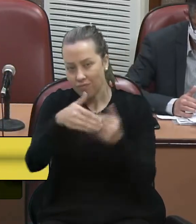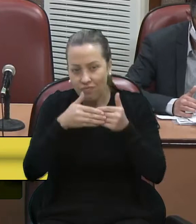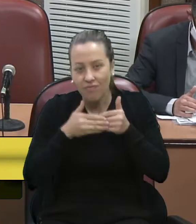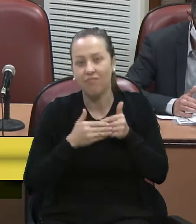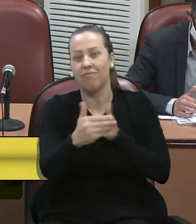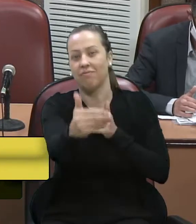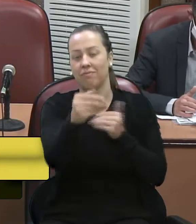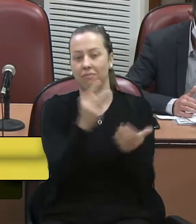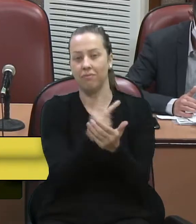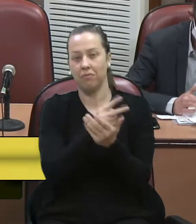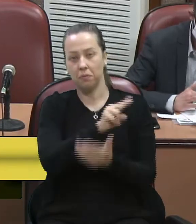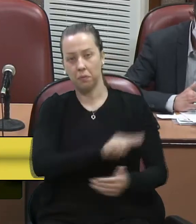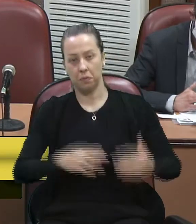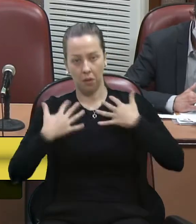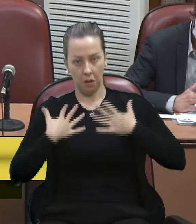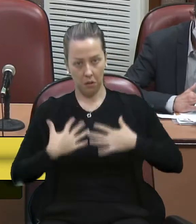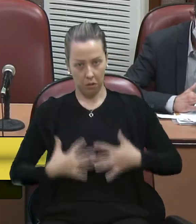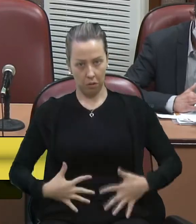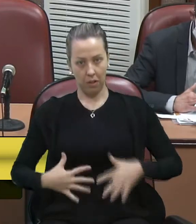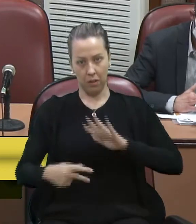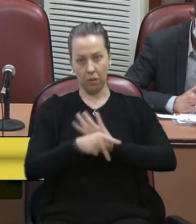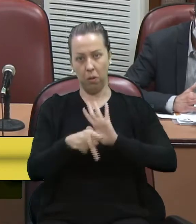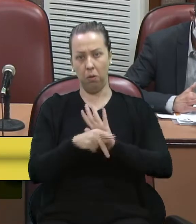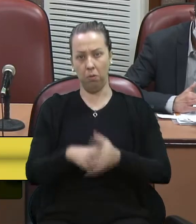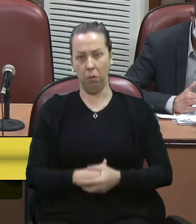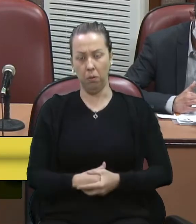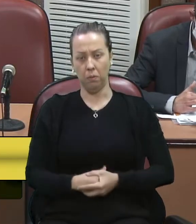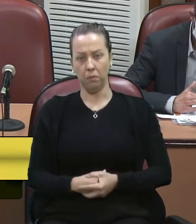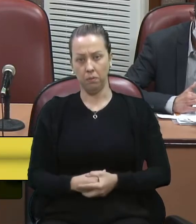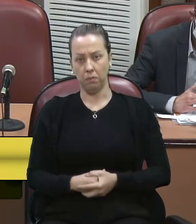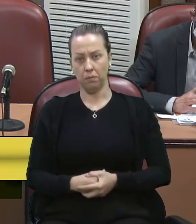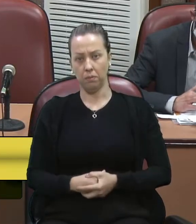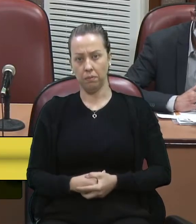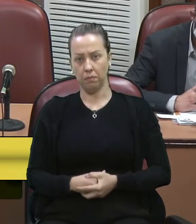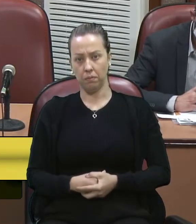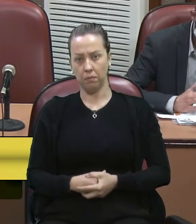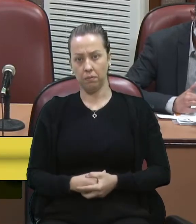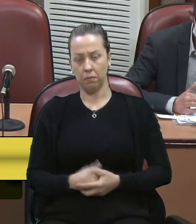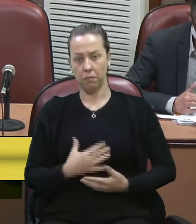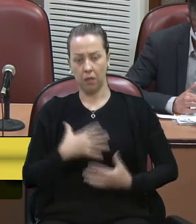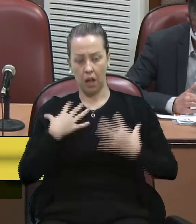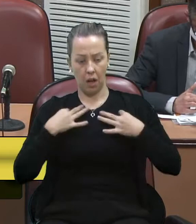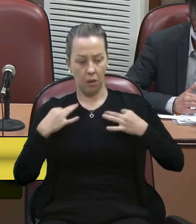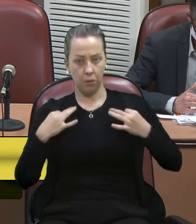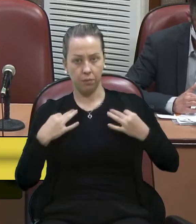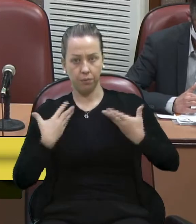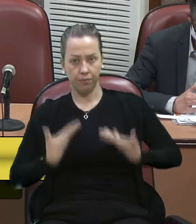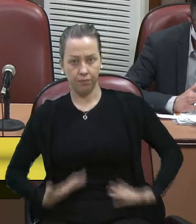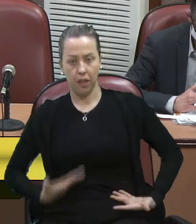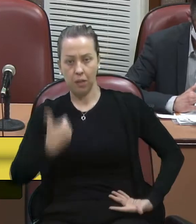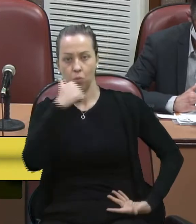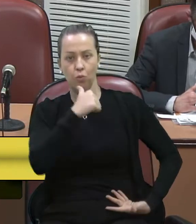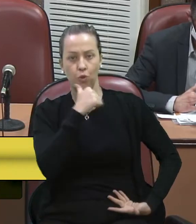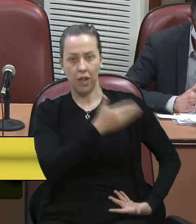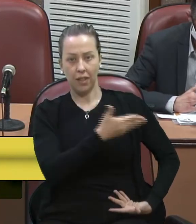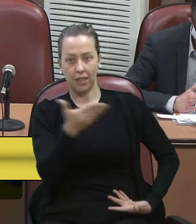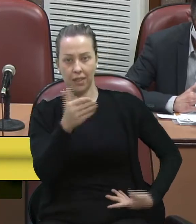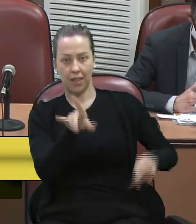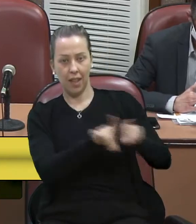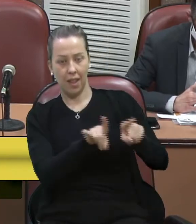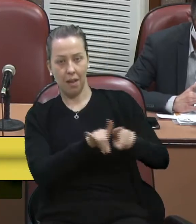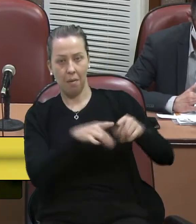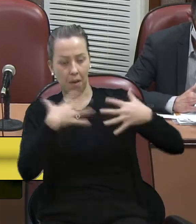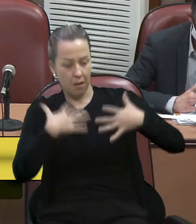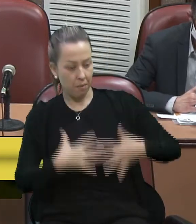a piocha, as mulheres, os